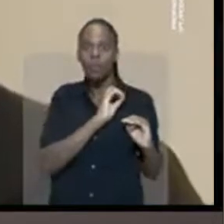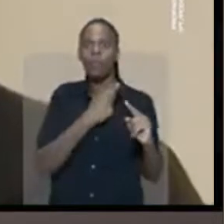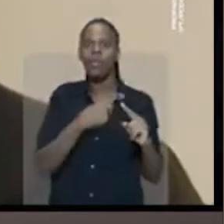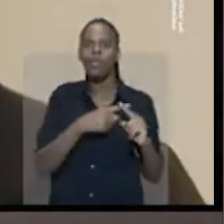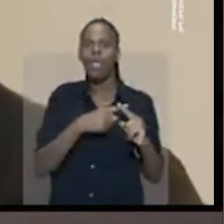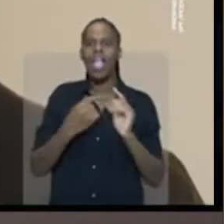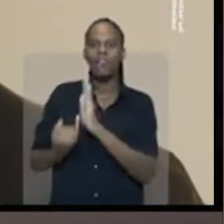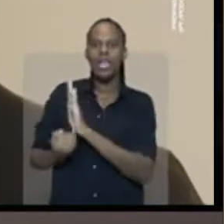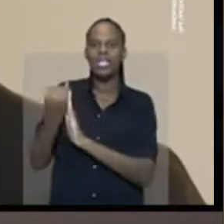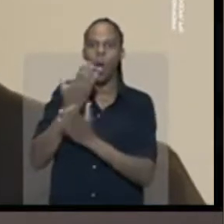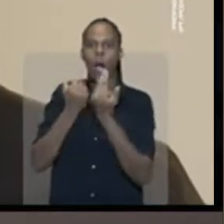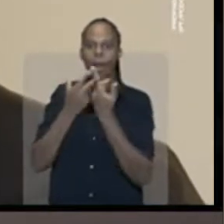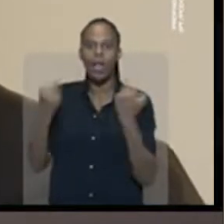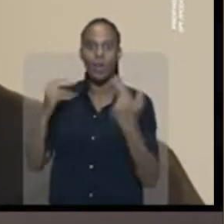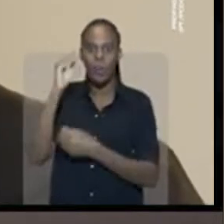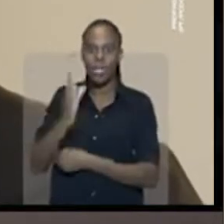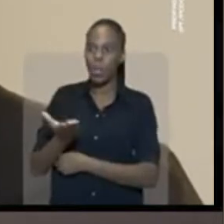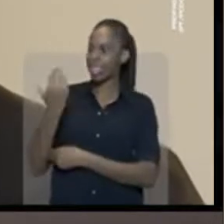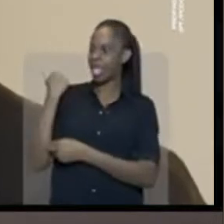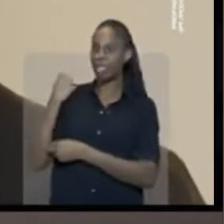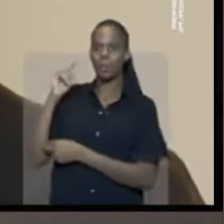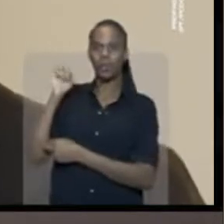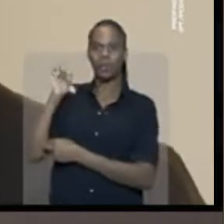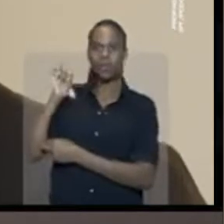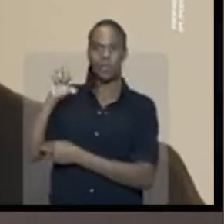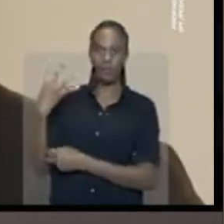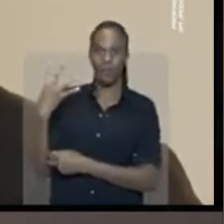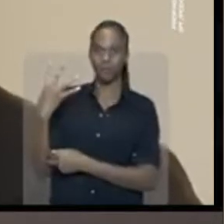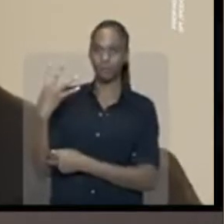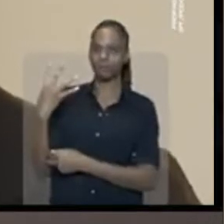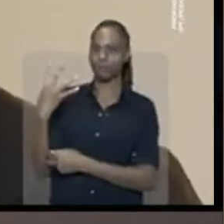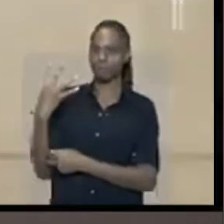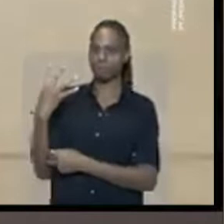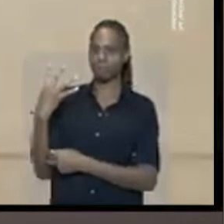Tudo isso no meio da maior inflação de alimentos no Brasil desde 1994.